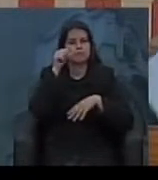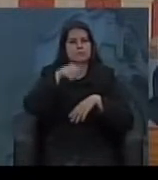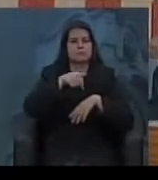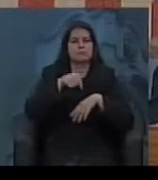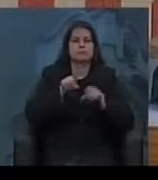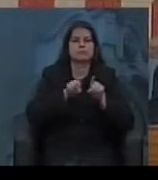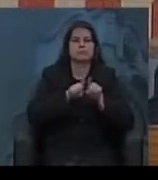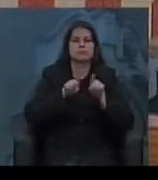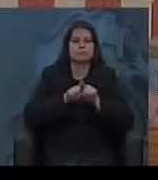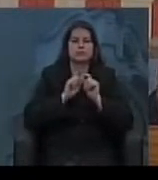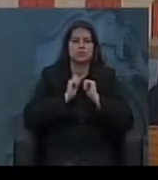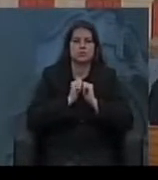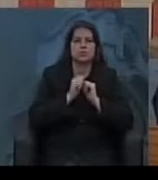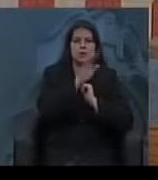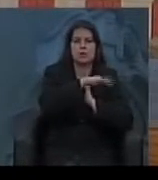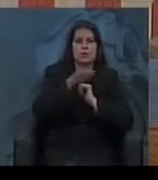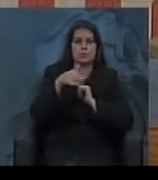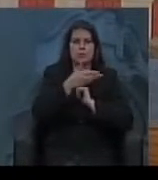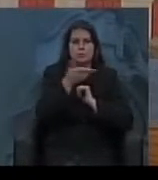com os seus alunos.